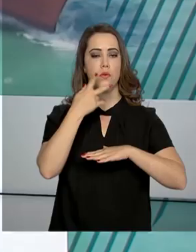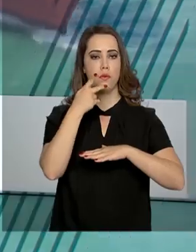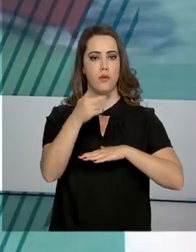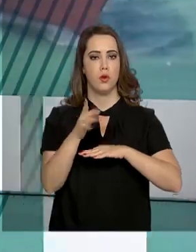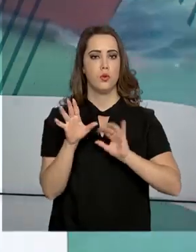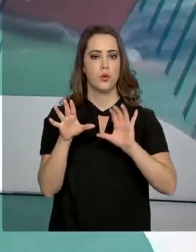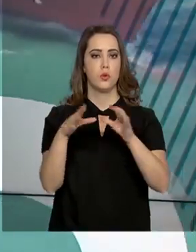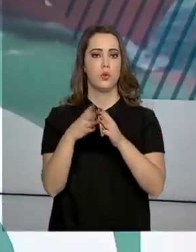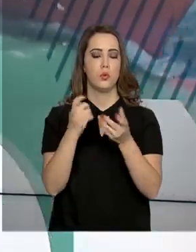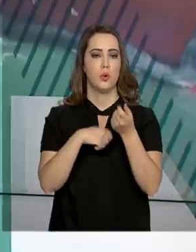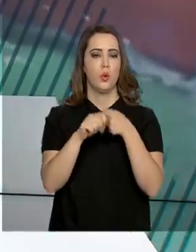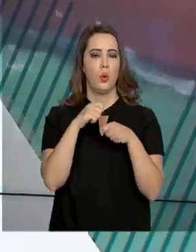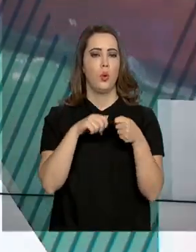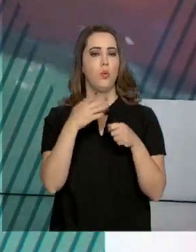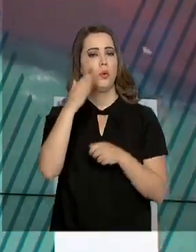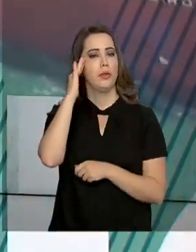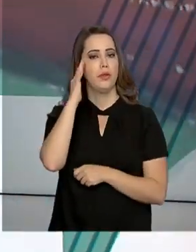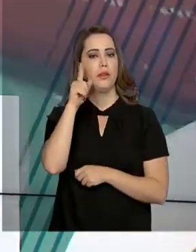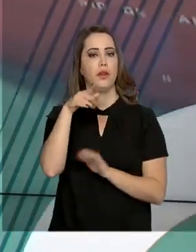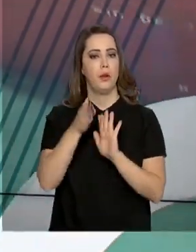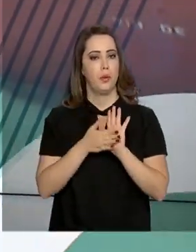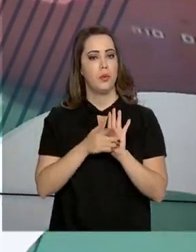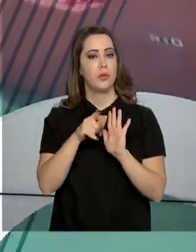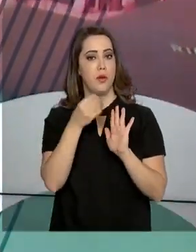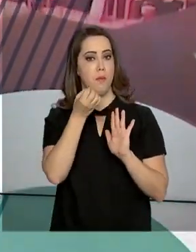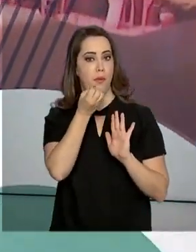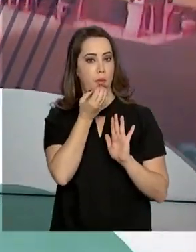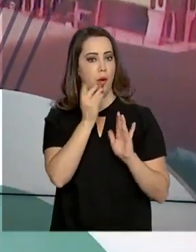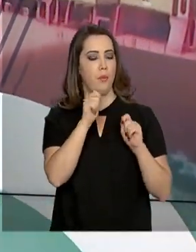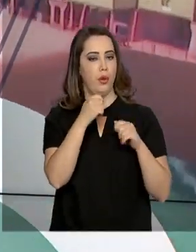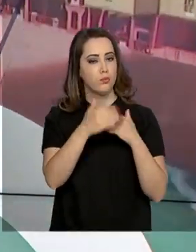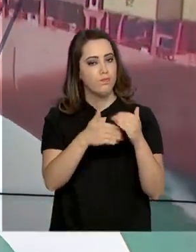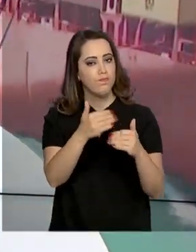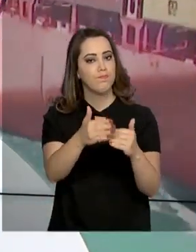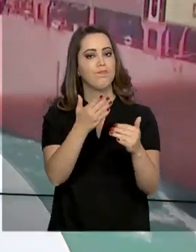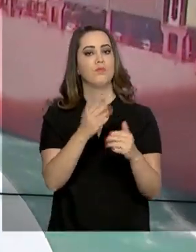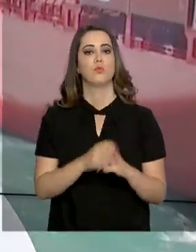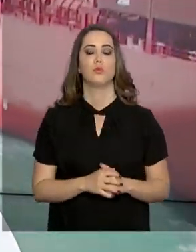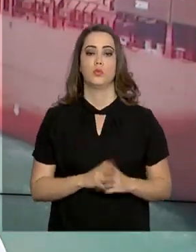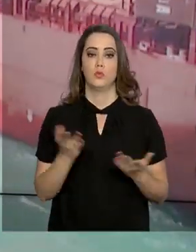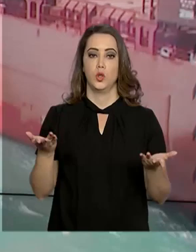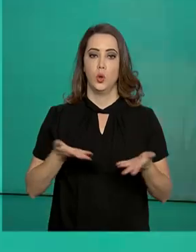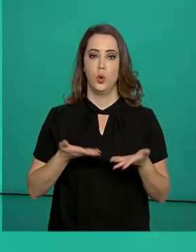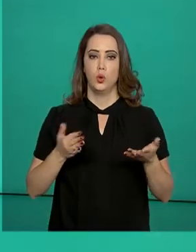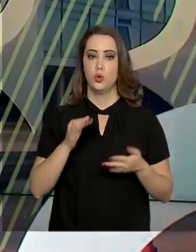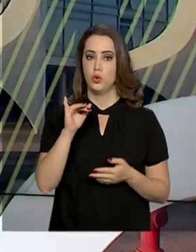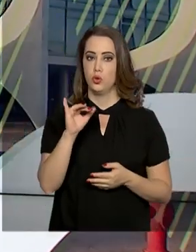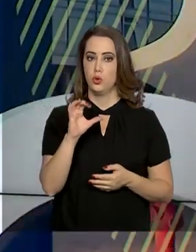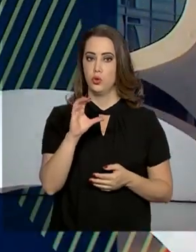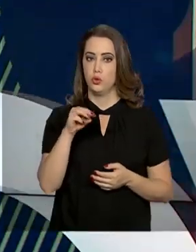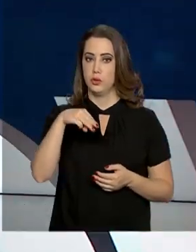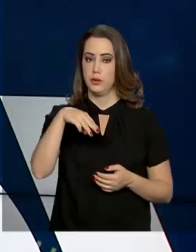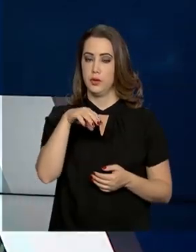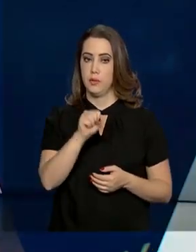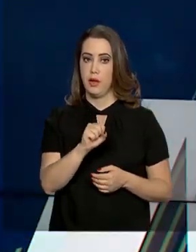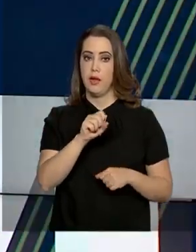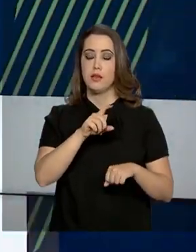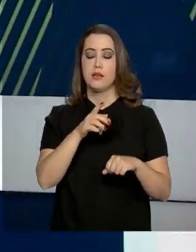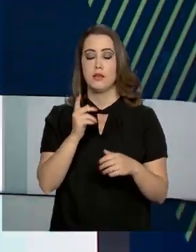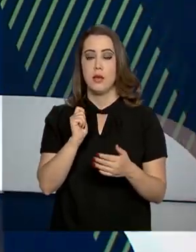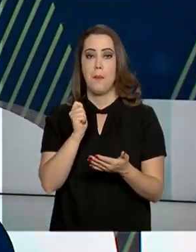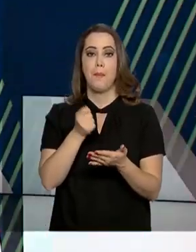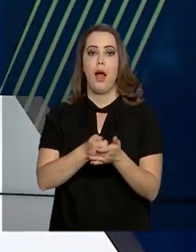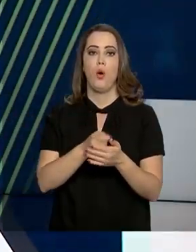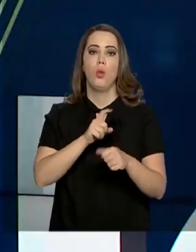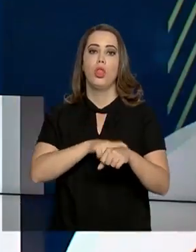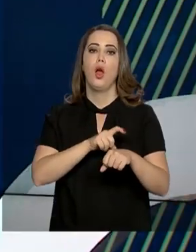que se a equipe econômica entender que a proposta é positiva, a ideia será levada adiante. Atualmente, o ICMS é cobrado na bomba no